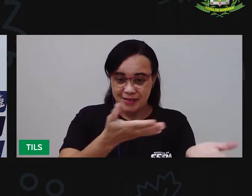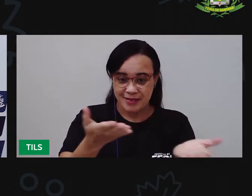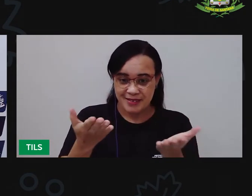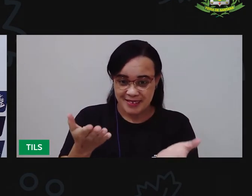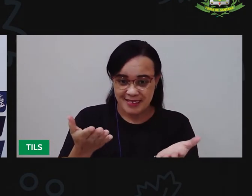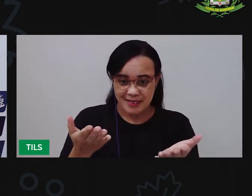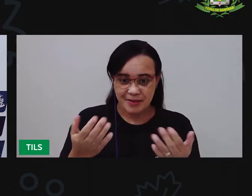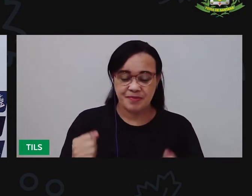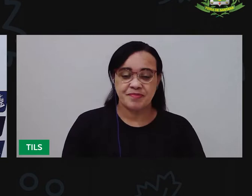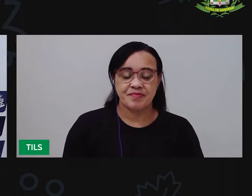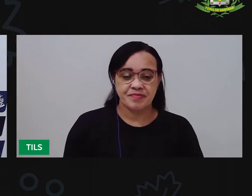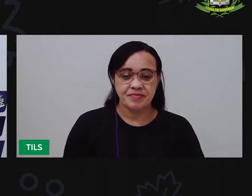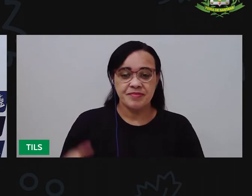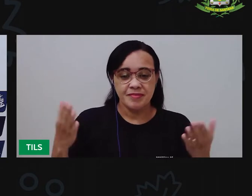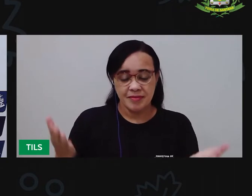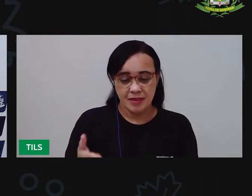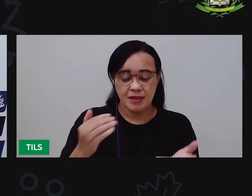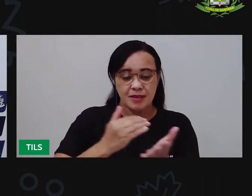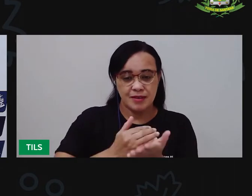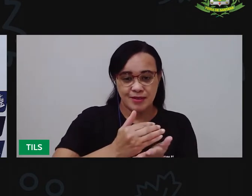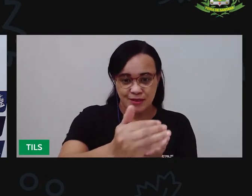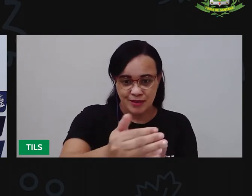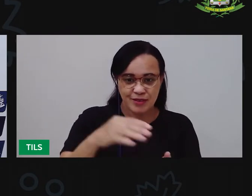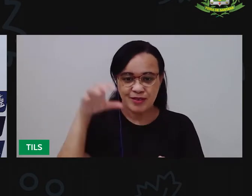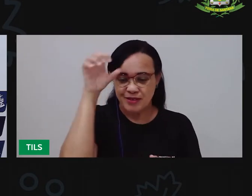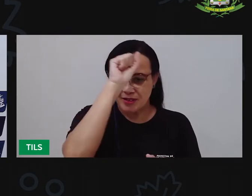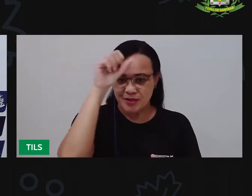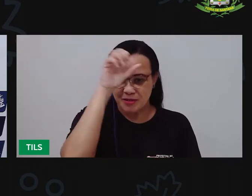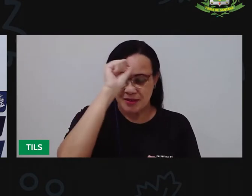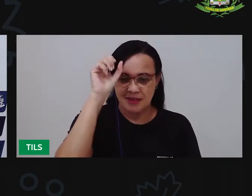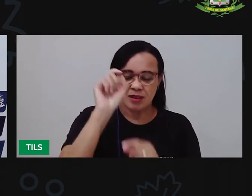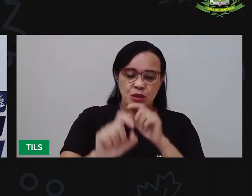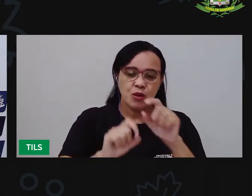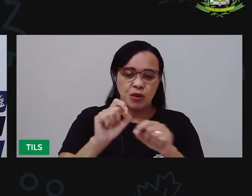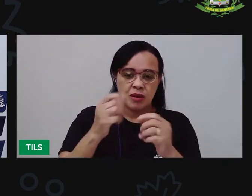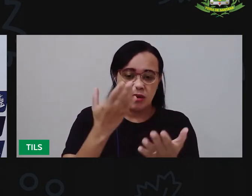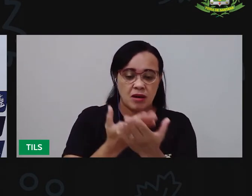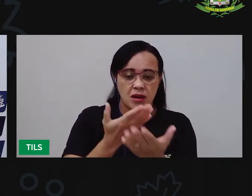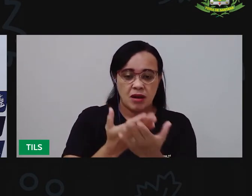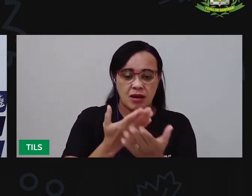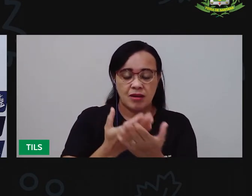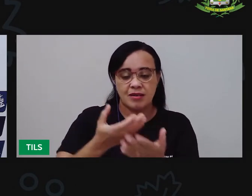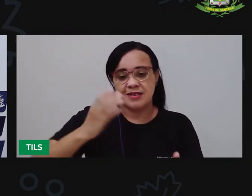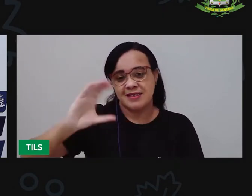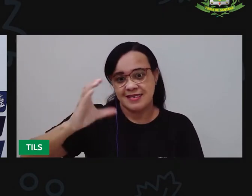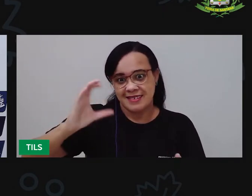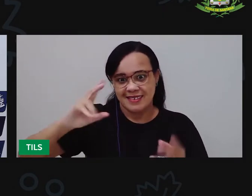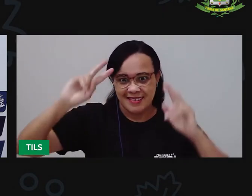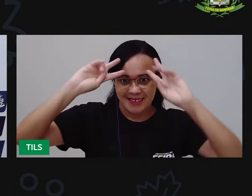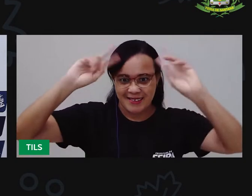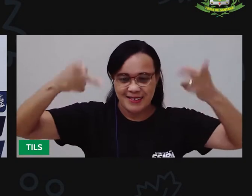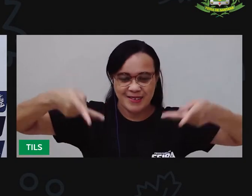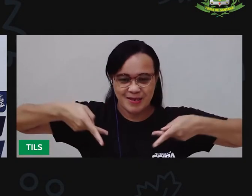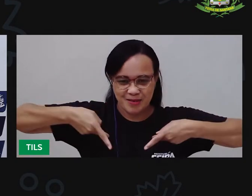Vamos continuar as nossas aprendizagens agora com a aula de Ciências Humanas.